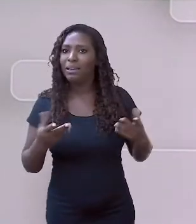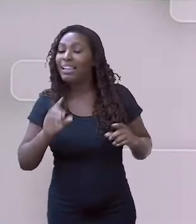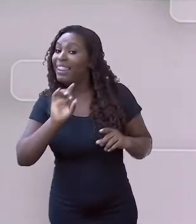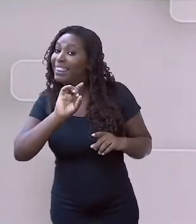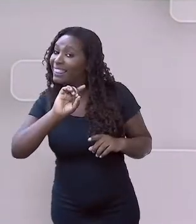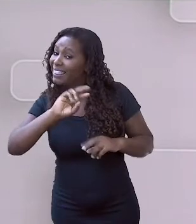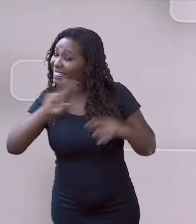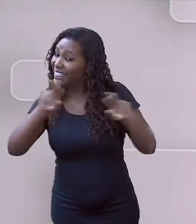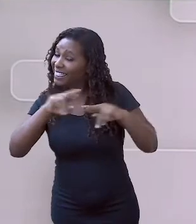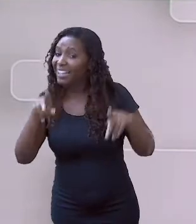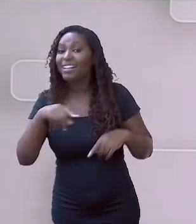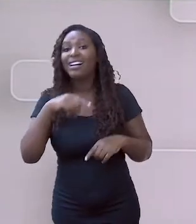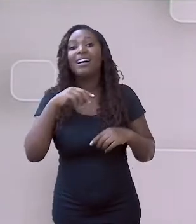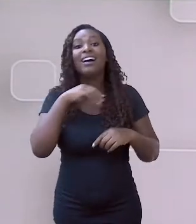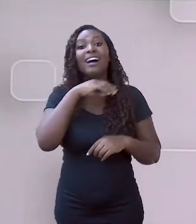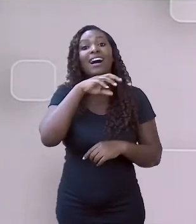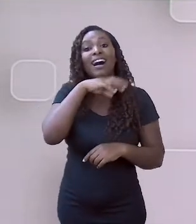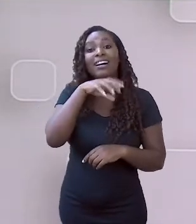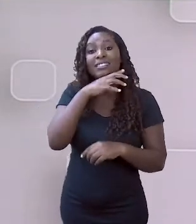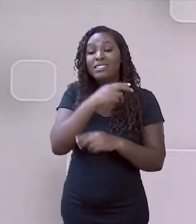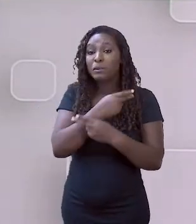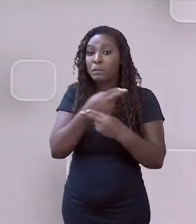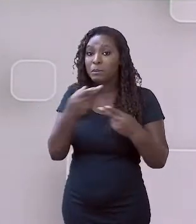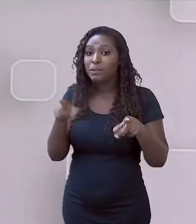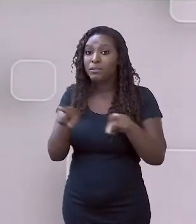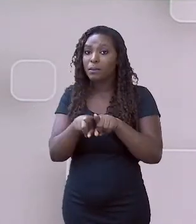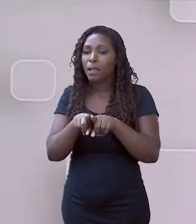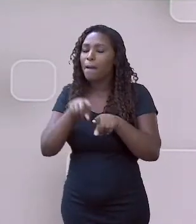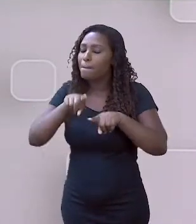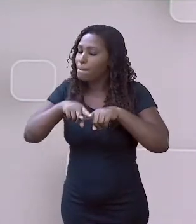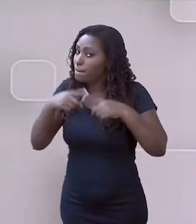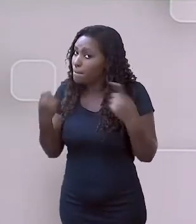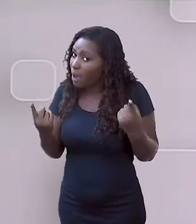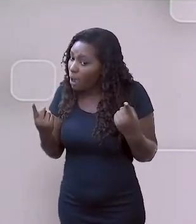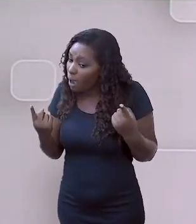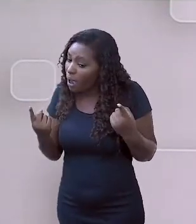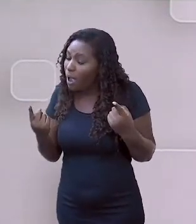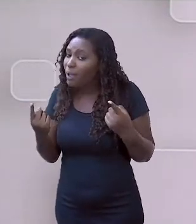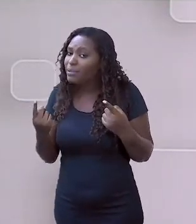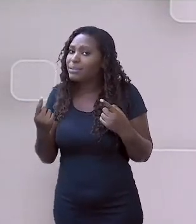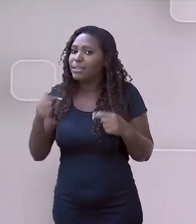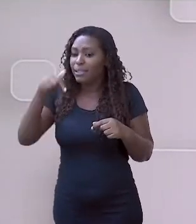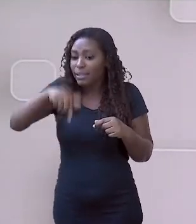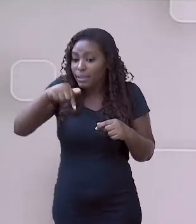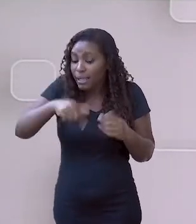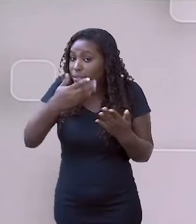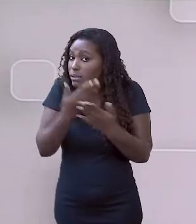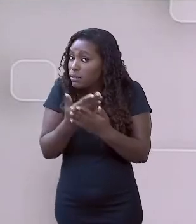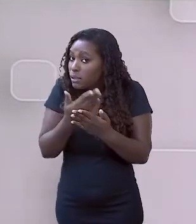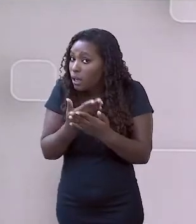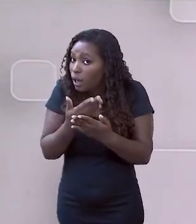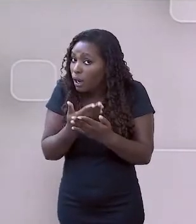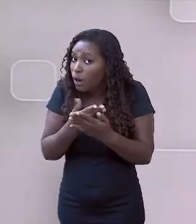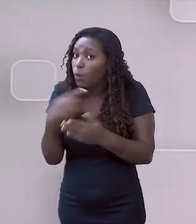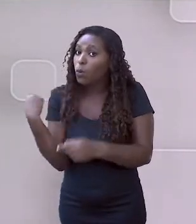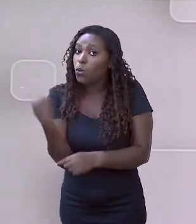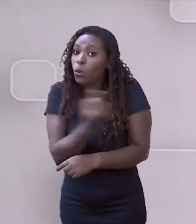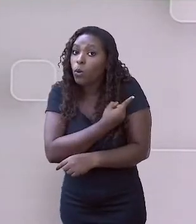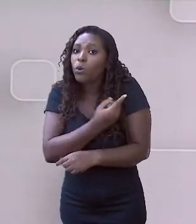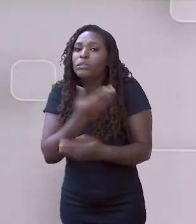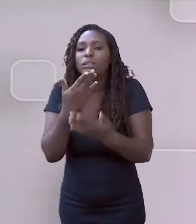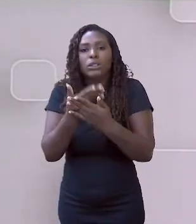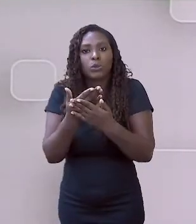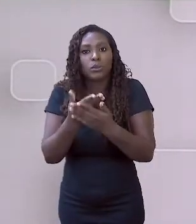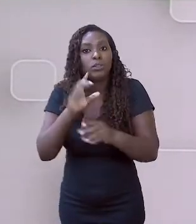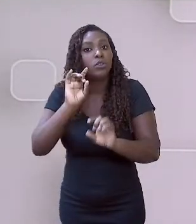nessa aula, nós estamos estudando demografia, nós estamos estudando a população